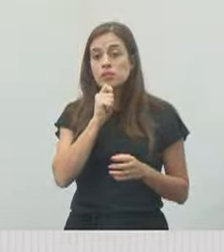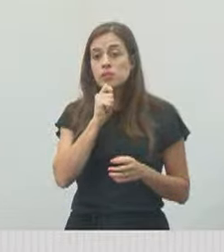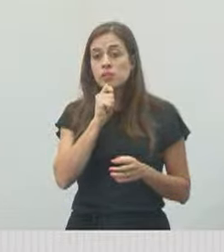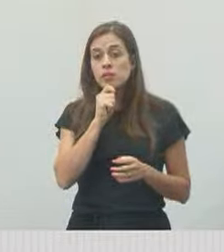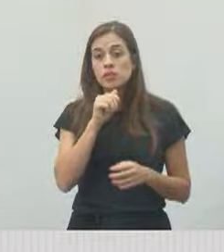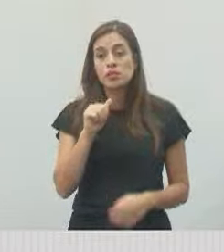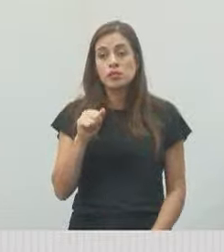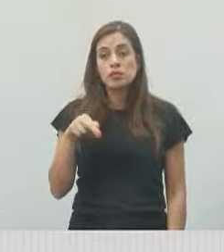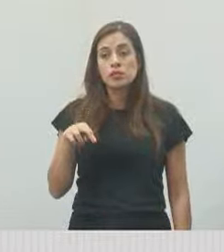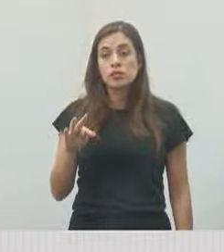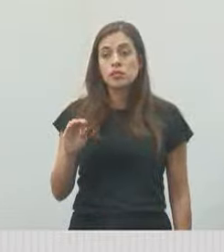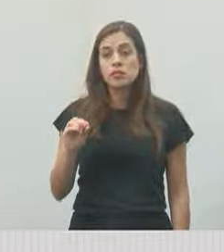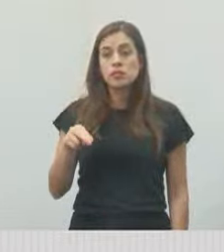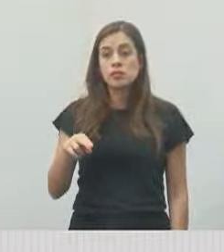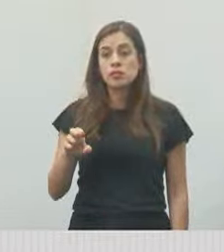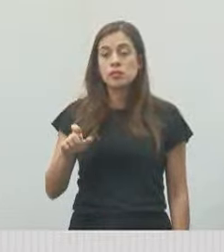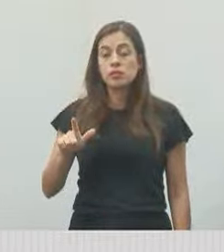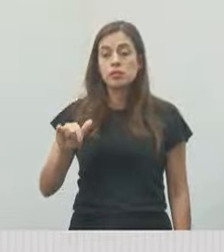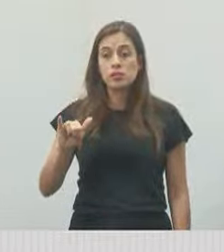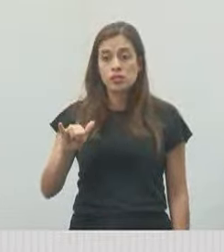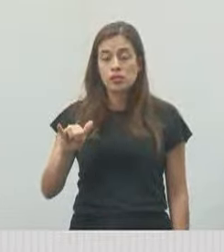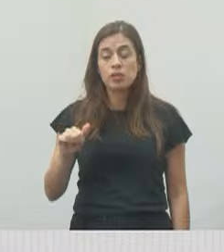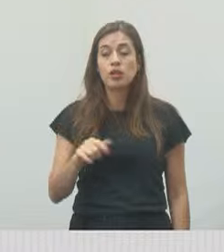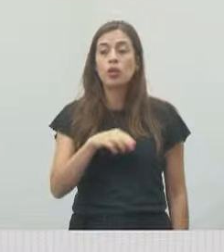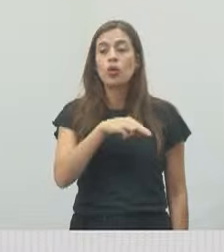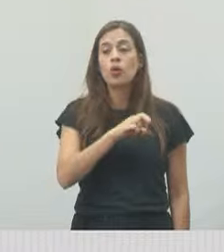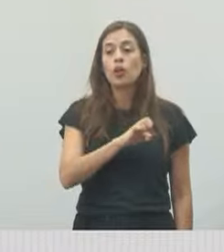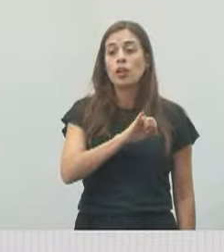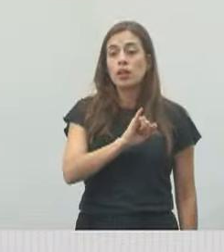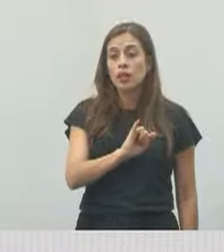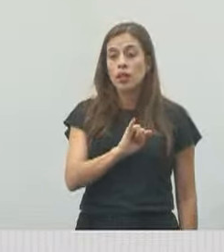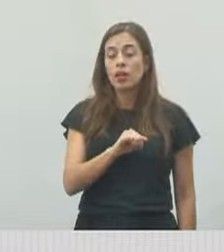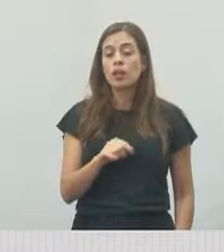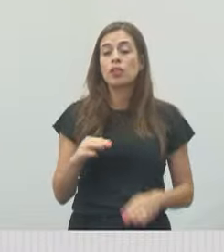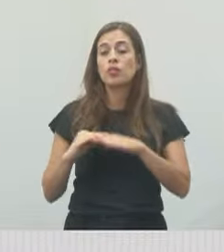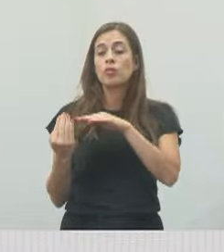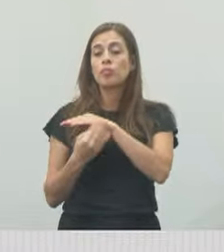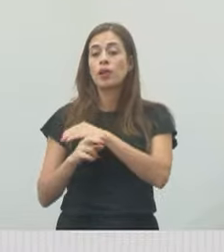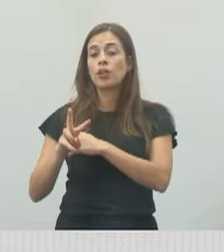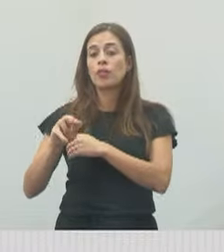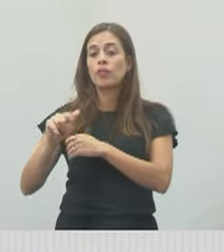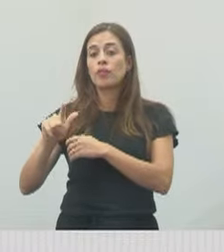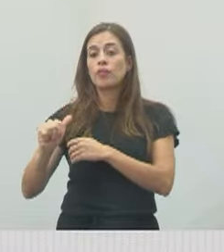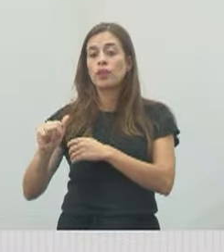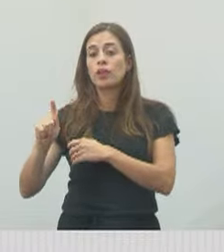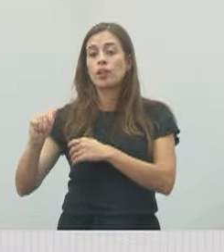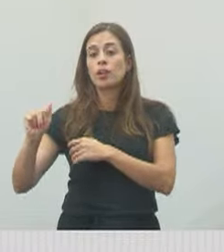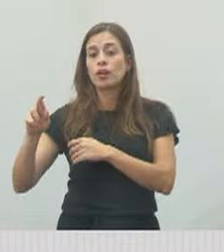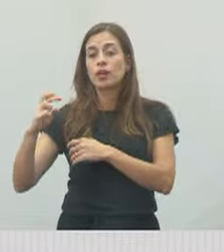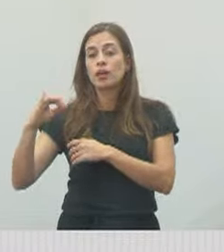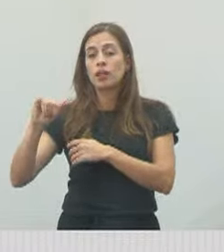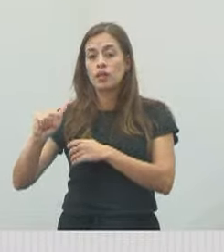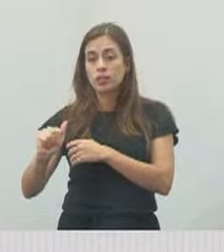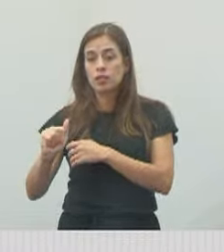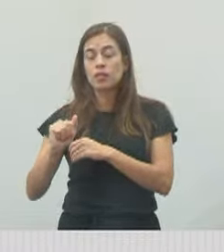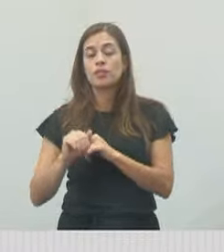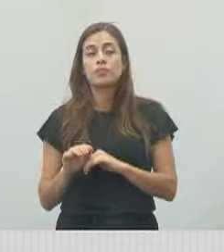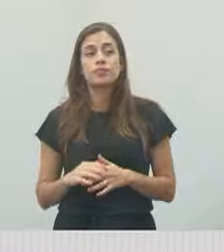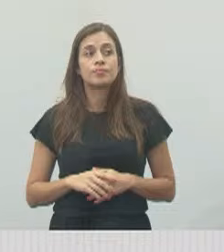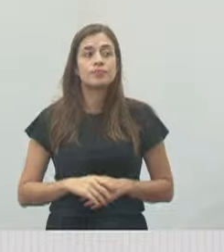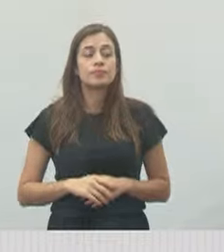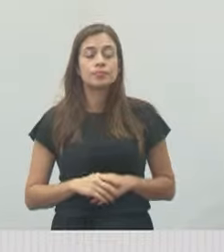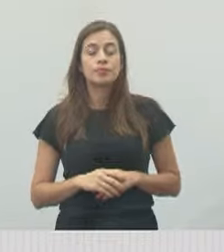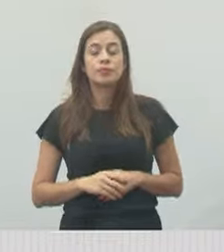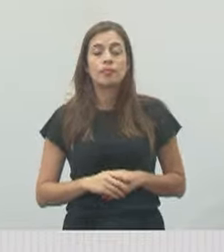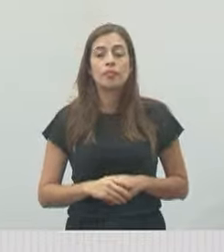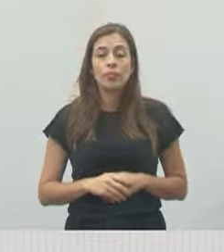Antonelli, o Neido Vila Garcia. Está faltando apenas os dois nesse grupo. Então nós